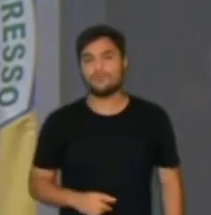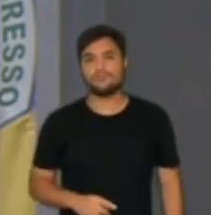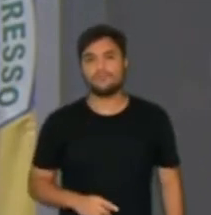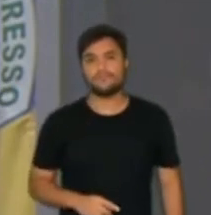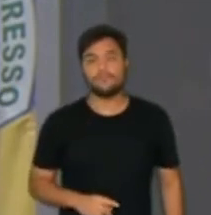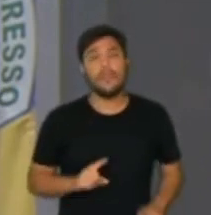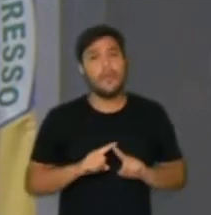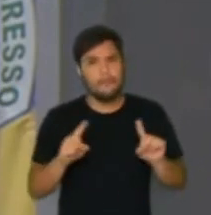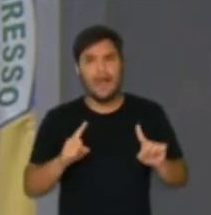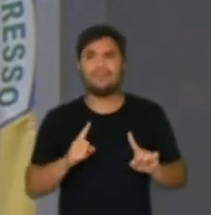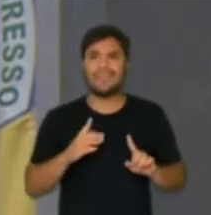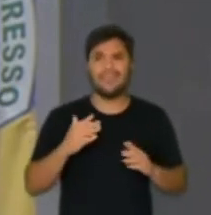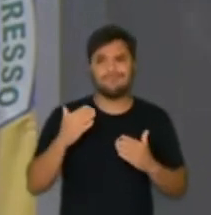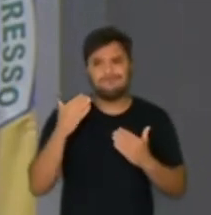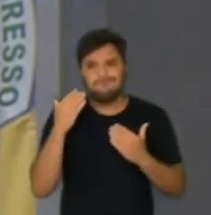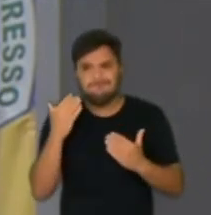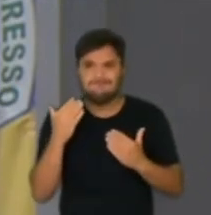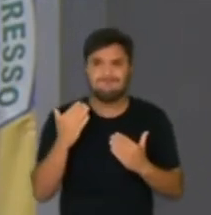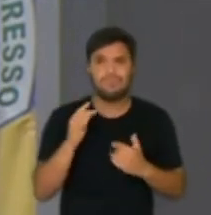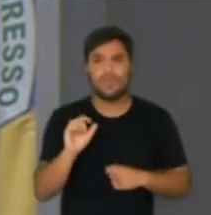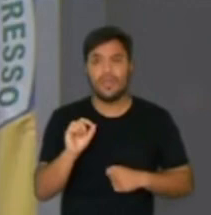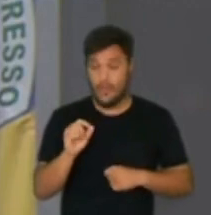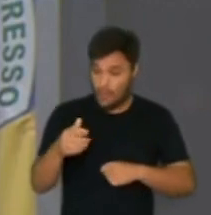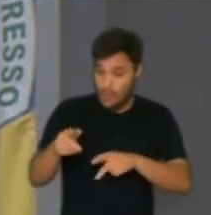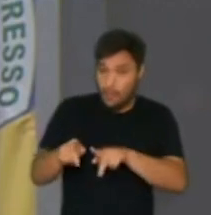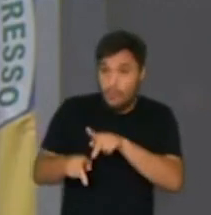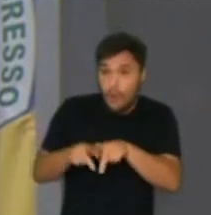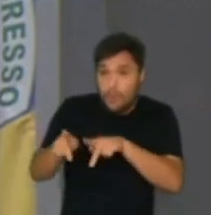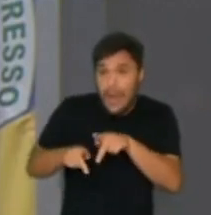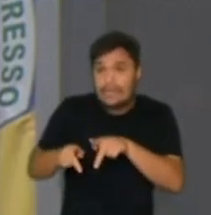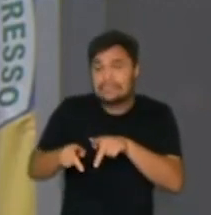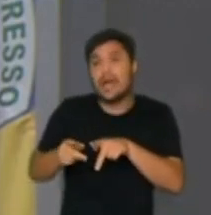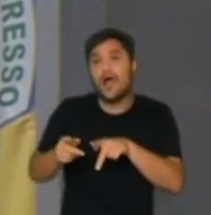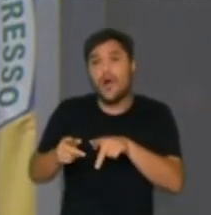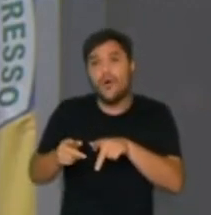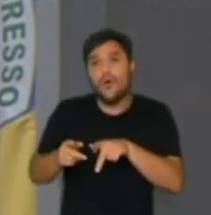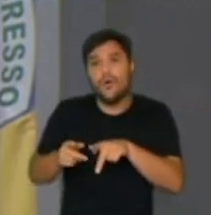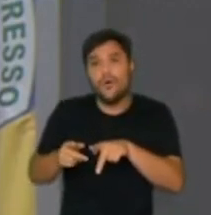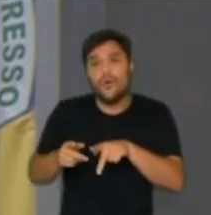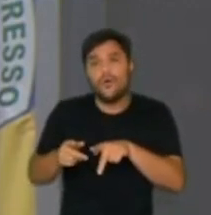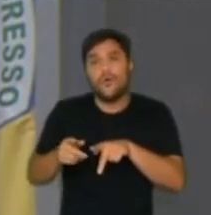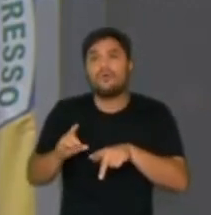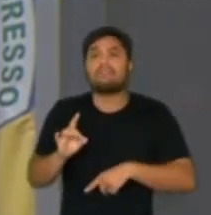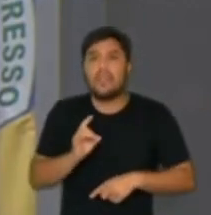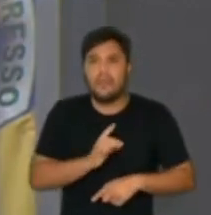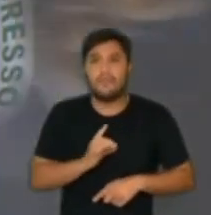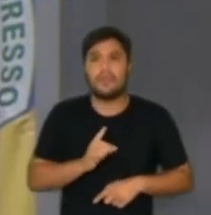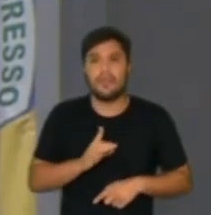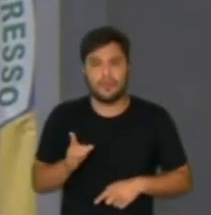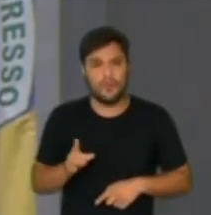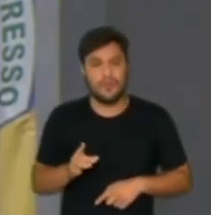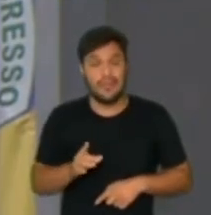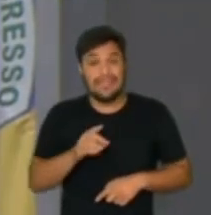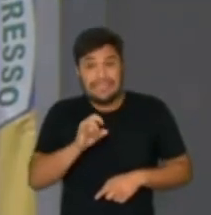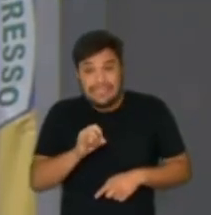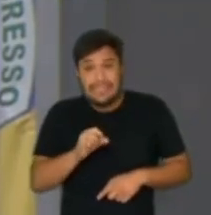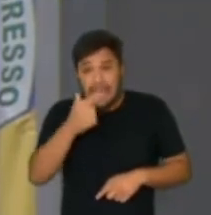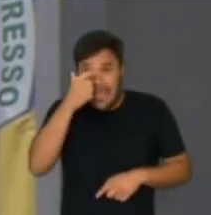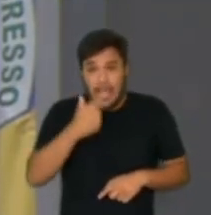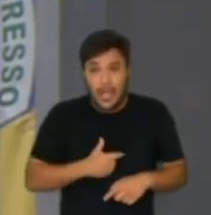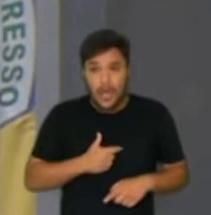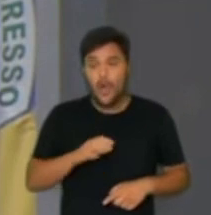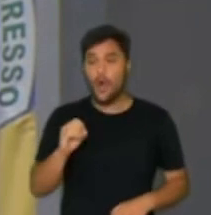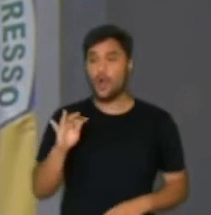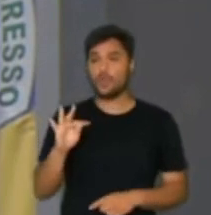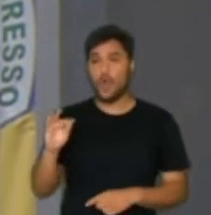mas eu tenho receio, sim, de que a população seja cerceada através de mim, porque no momento que me é calada a voz, Tony, como foi calada a